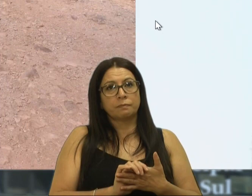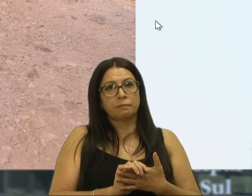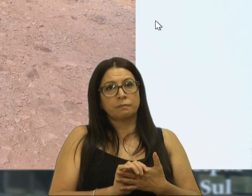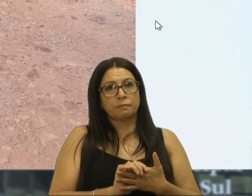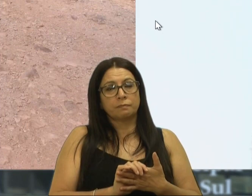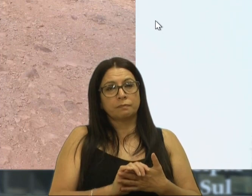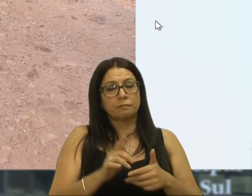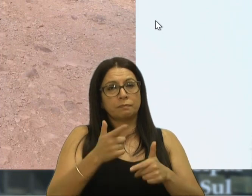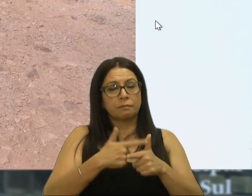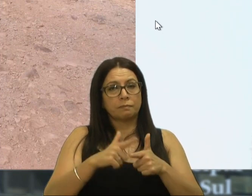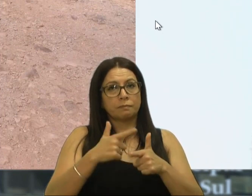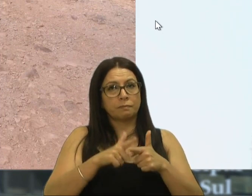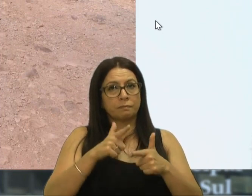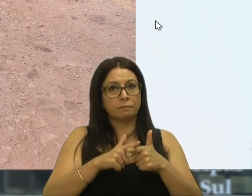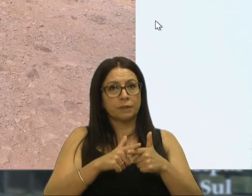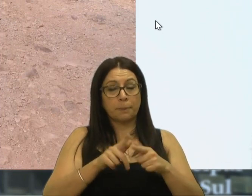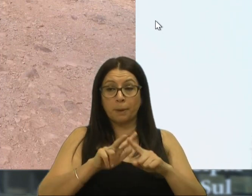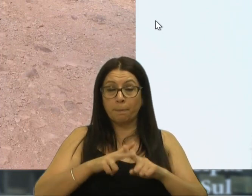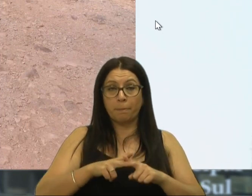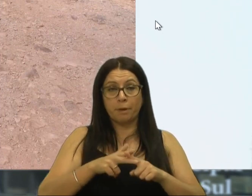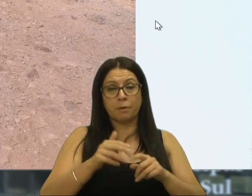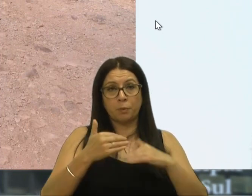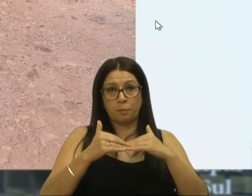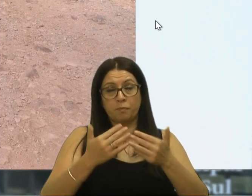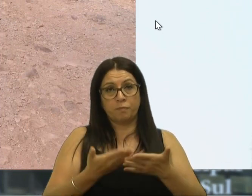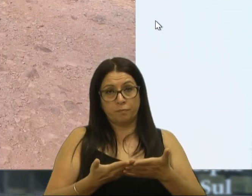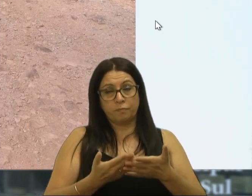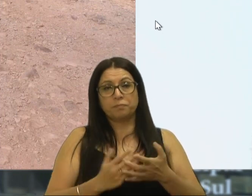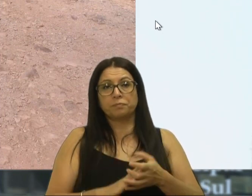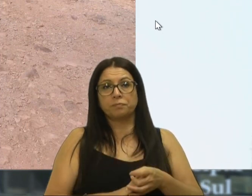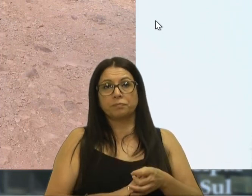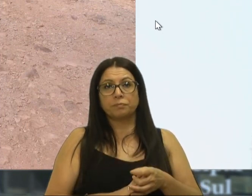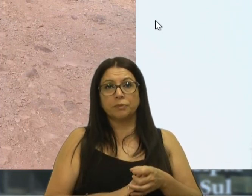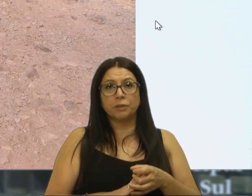de problemas na parte mecânica, então, nós temos que,